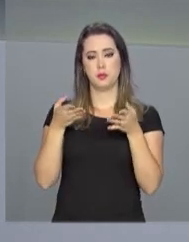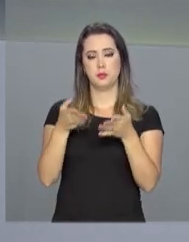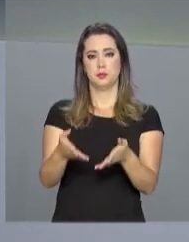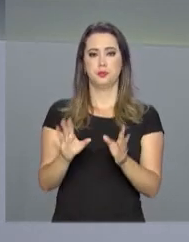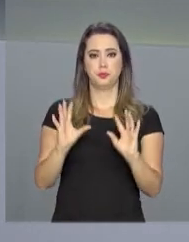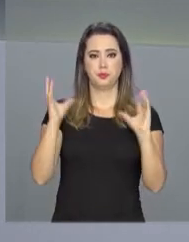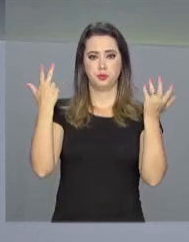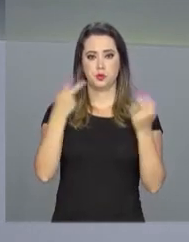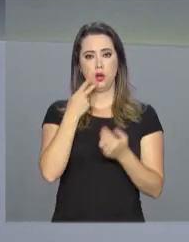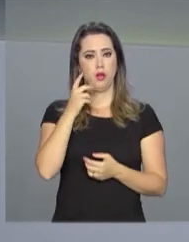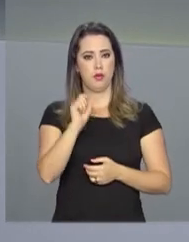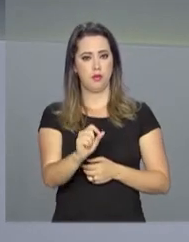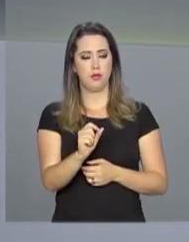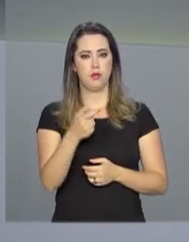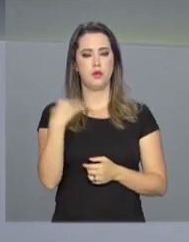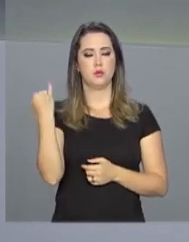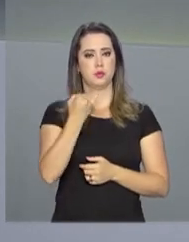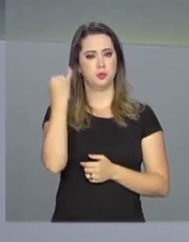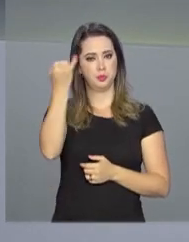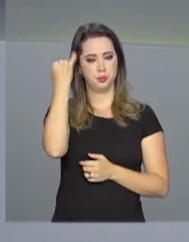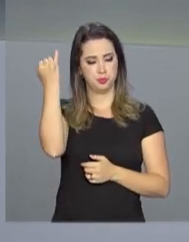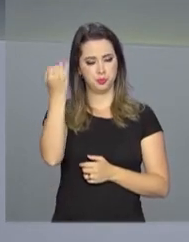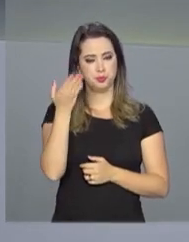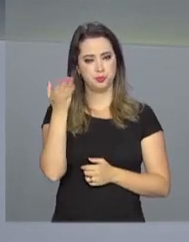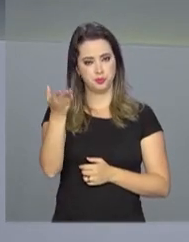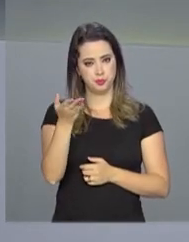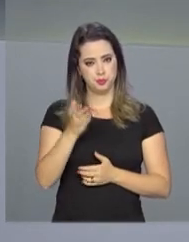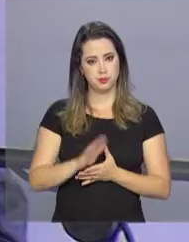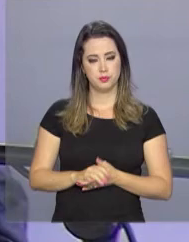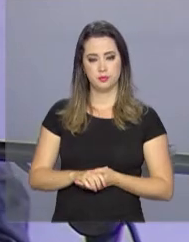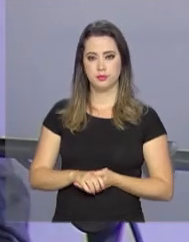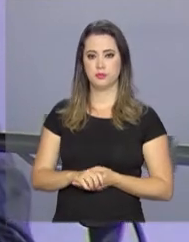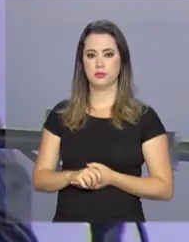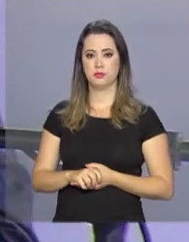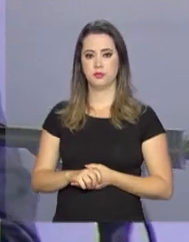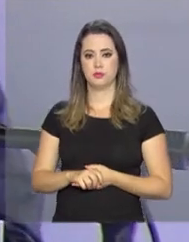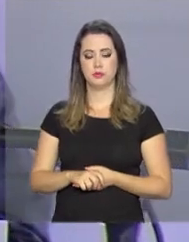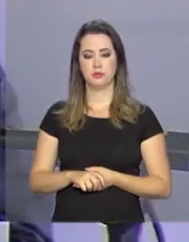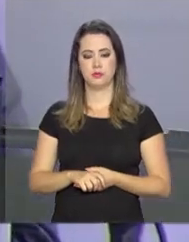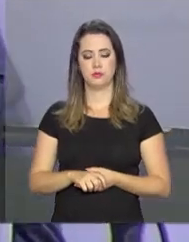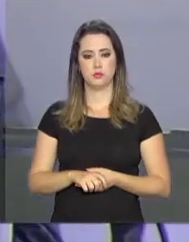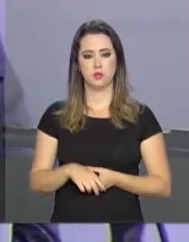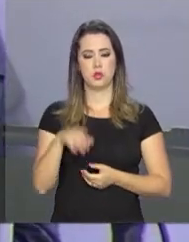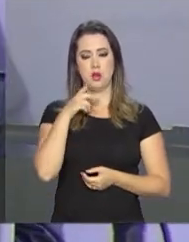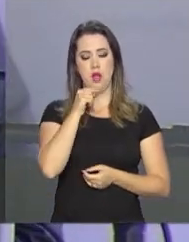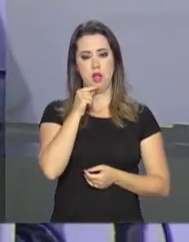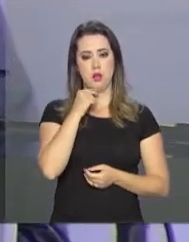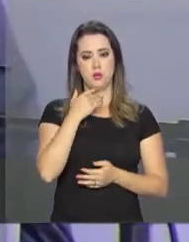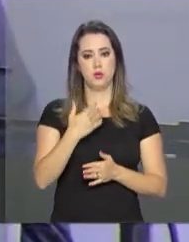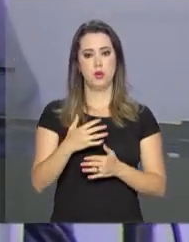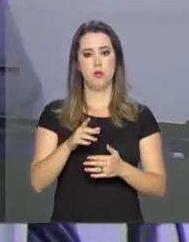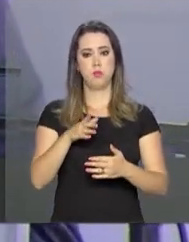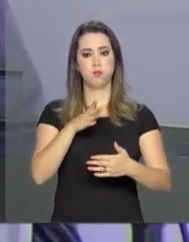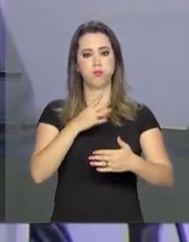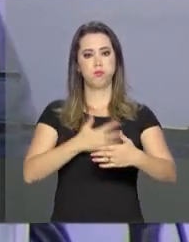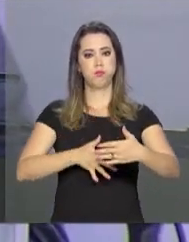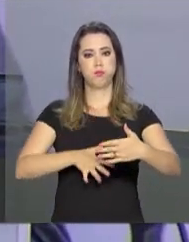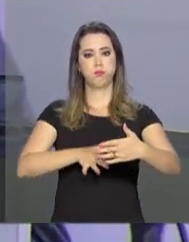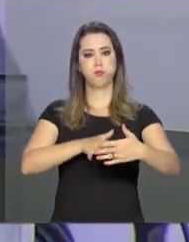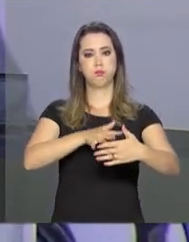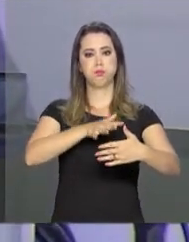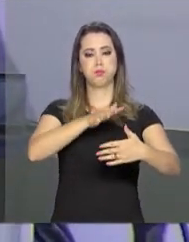cerimônia e destacou a dimensão desse projeto. A água bombeada ampliará o